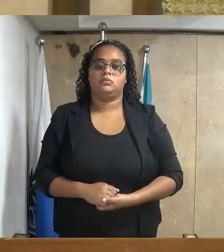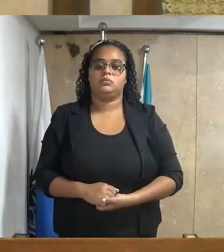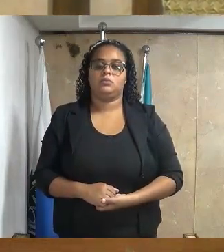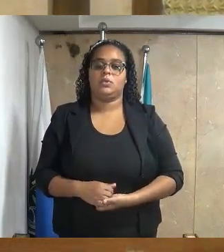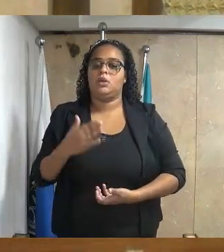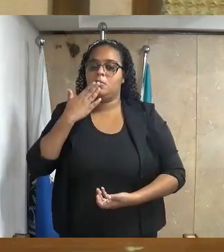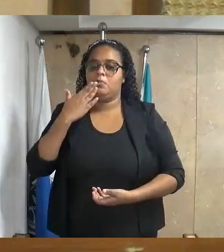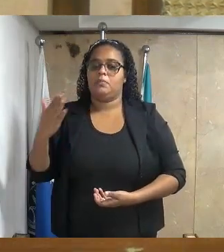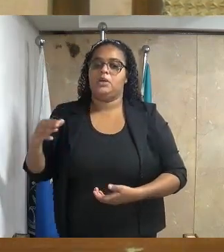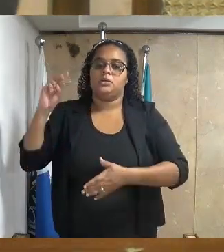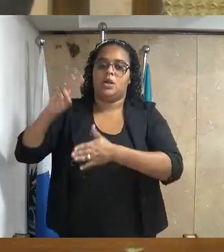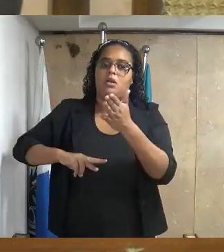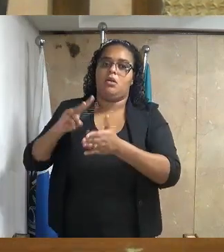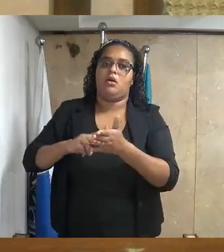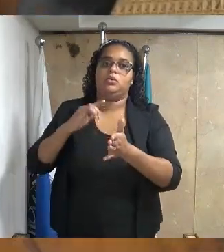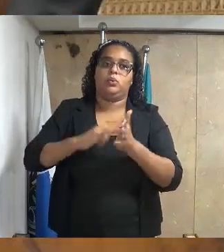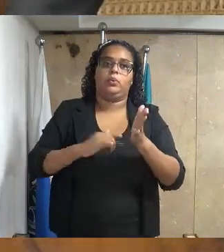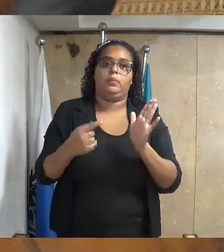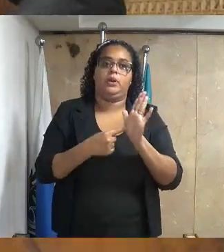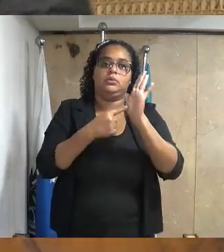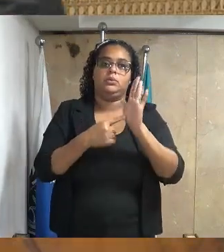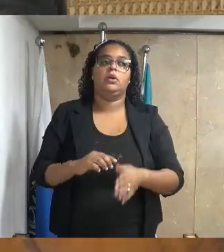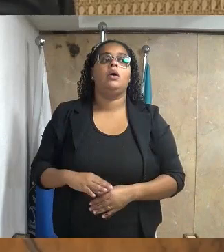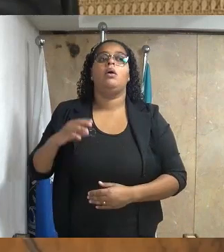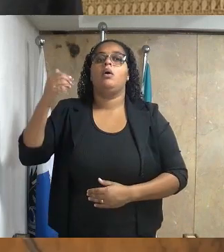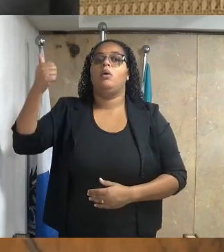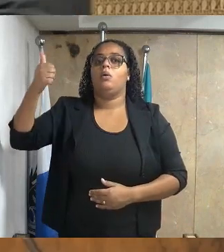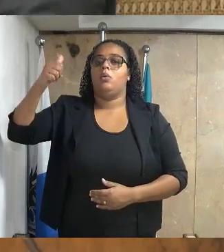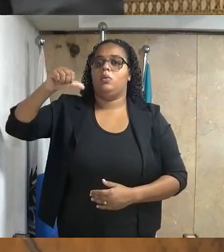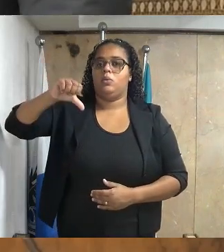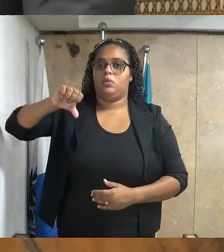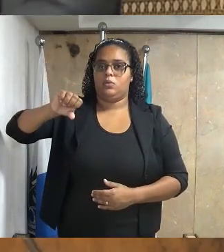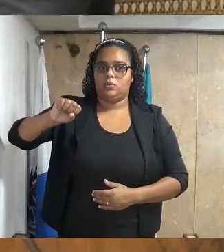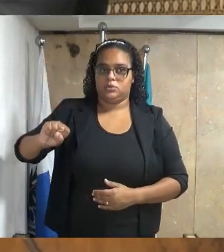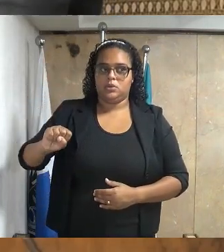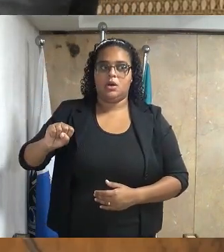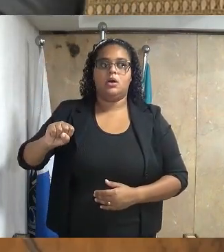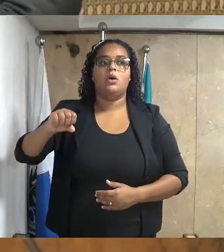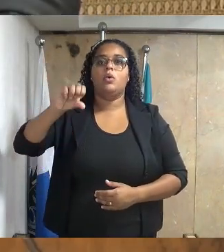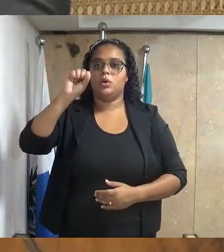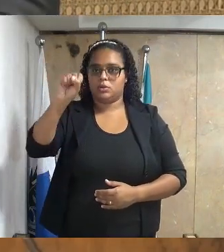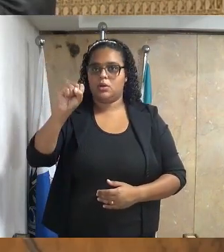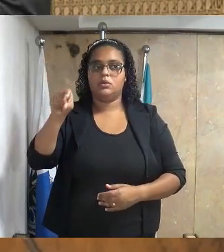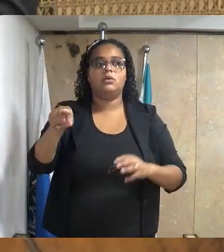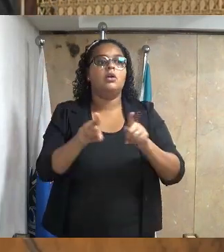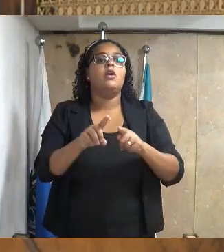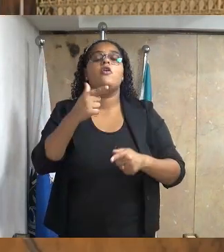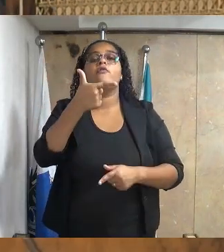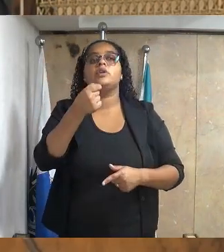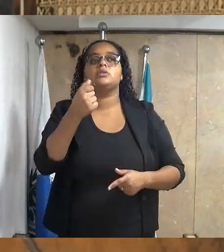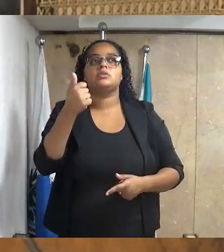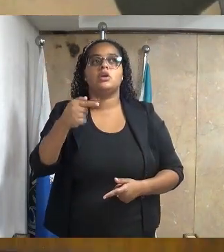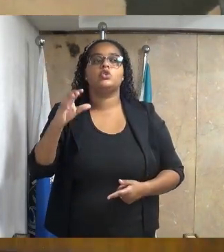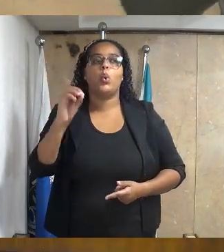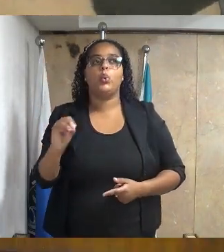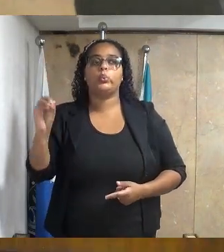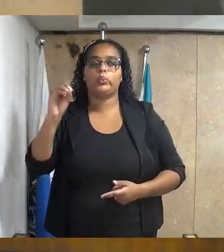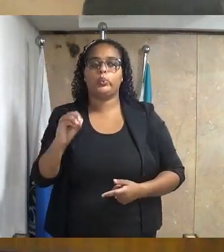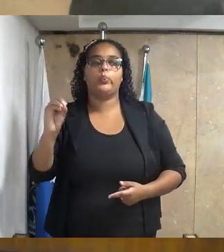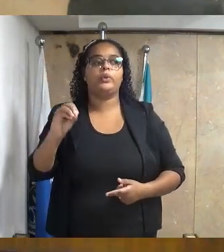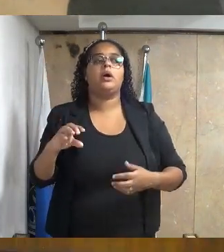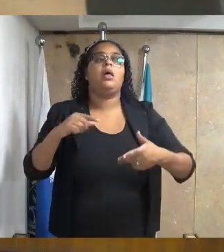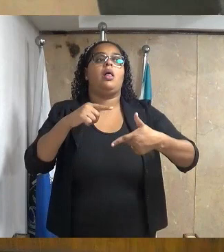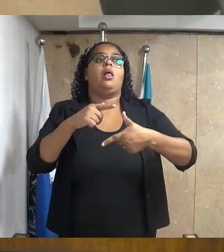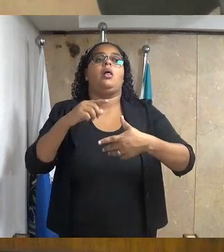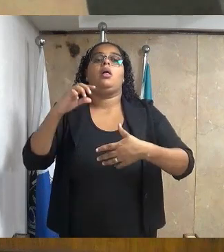Peço que faça a leitura do expediente. Oitava reunião ordinária, de 27 de outubro de 2022, da 19ª